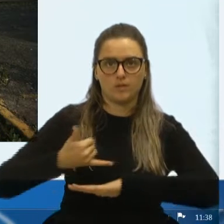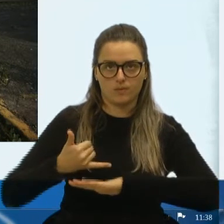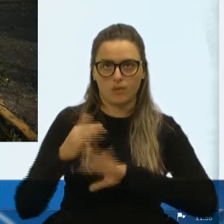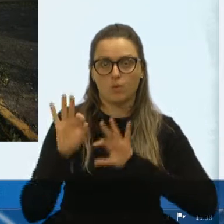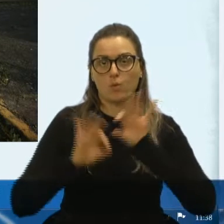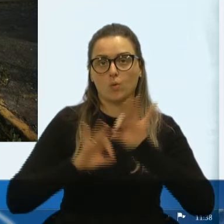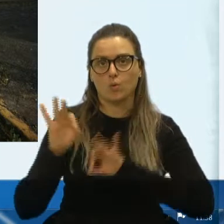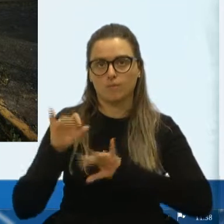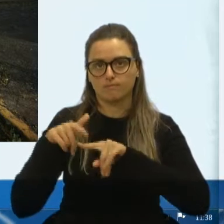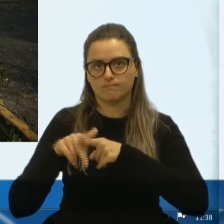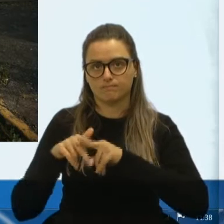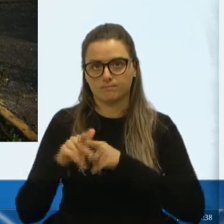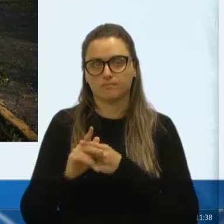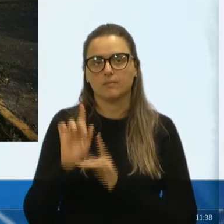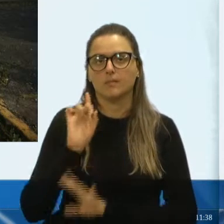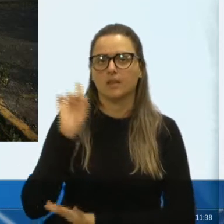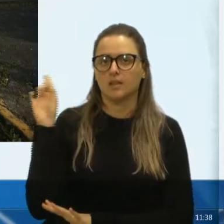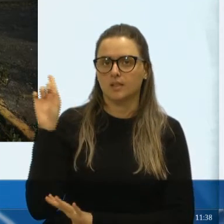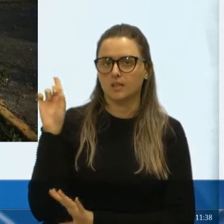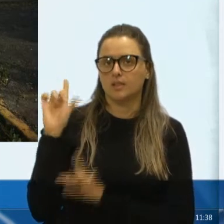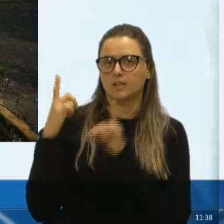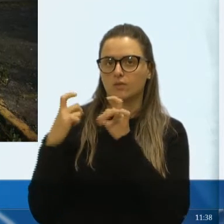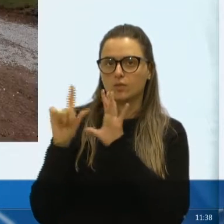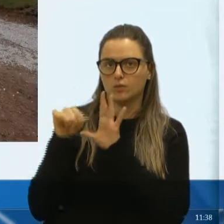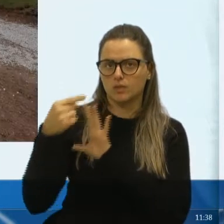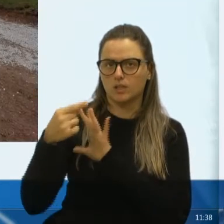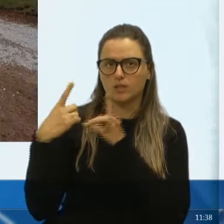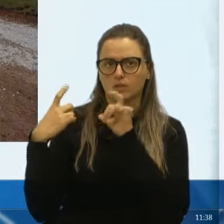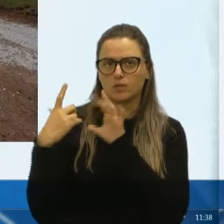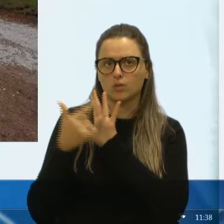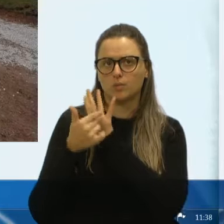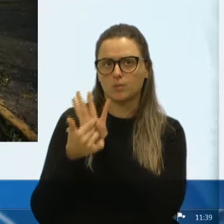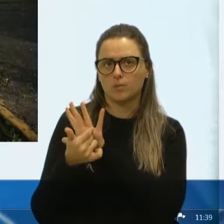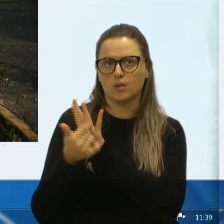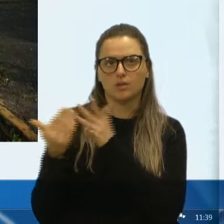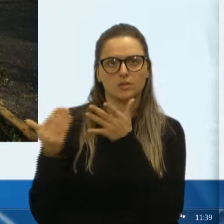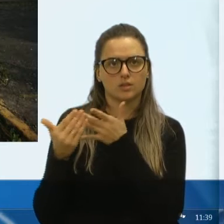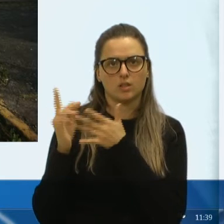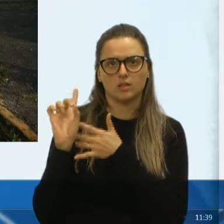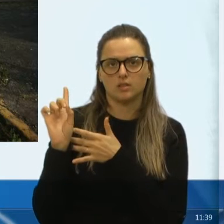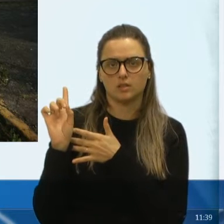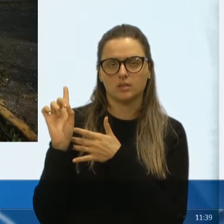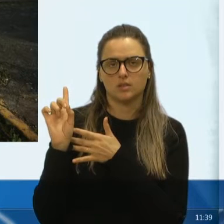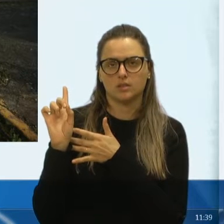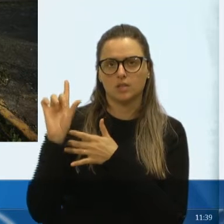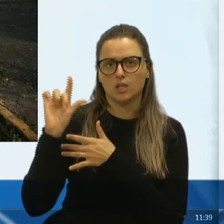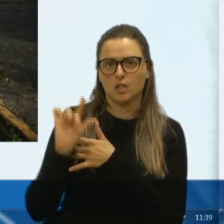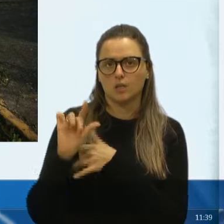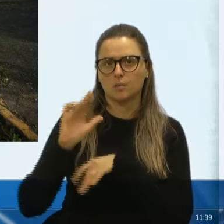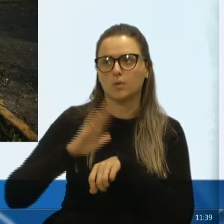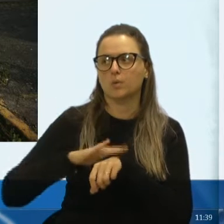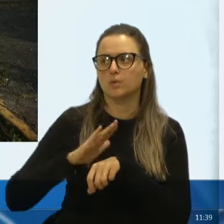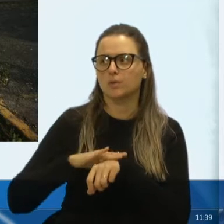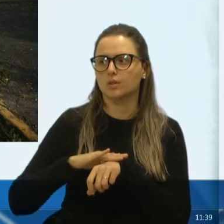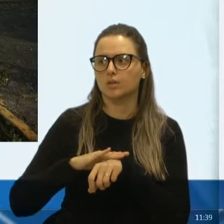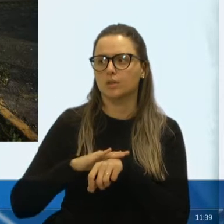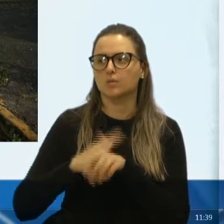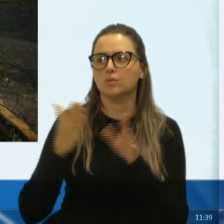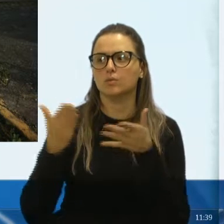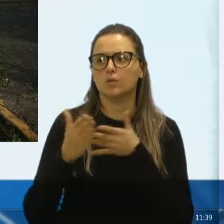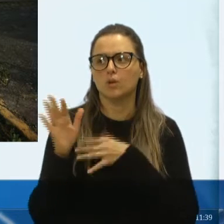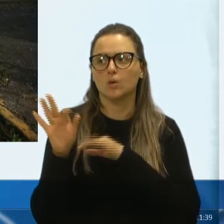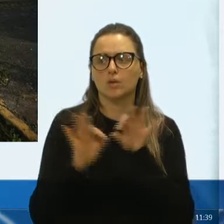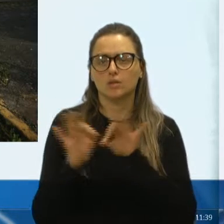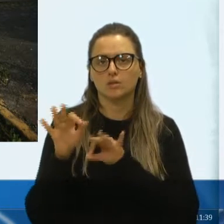asfáltico. Então, foto, na próxima foto, acho que devemos mostrar que dentro de poucos dias, nós estiveram lá,